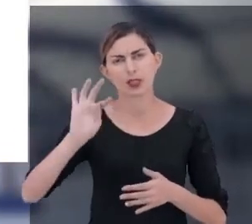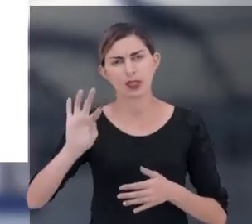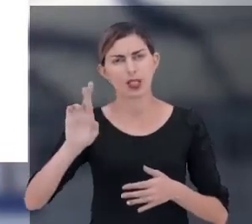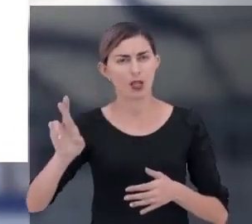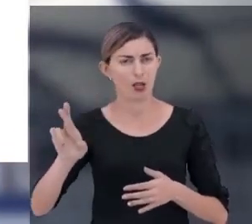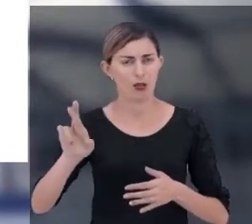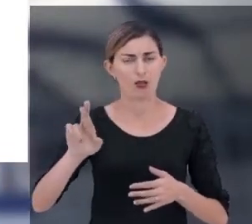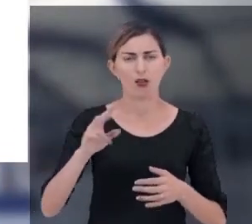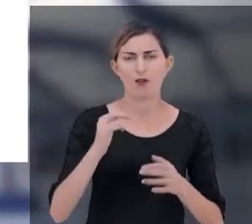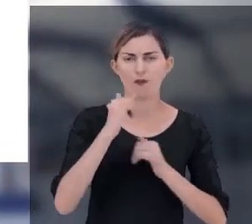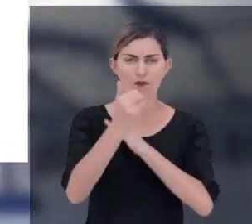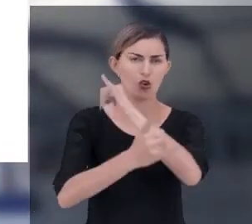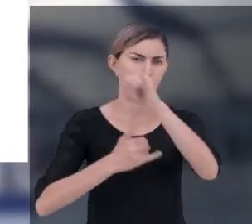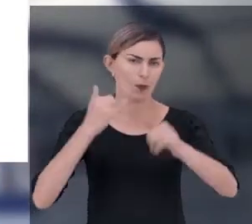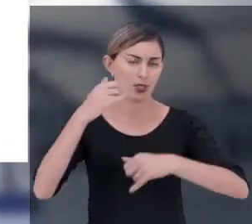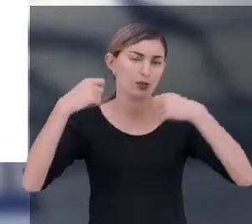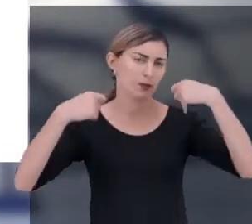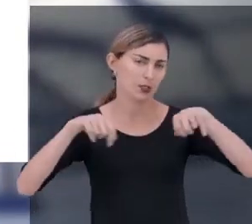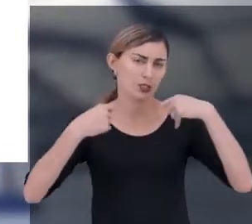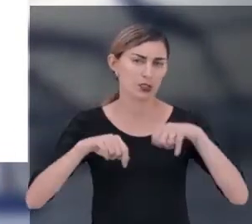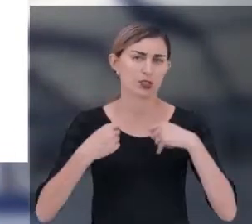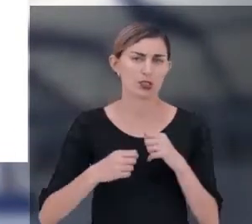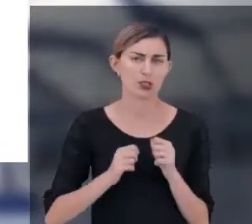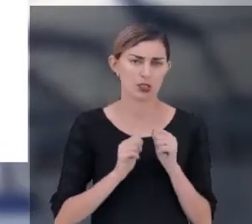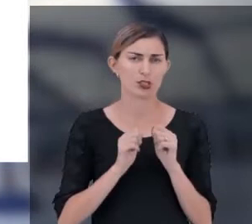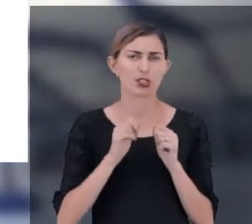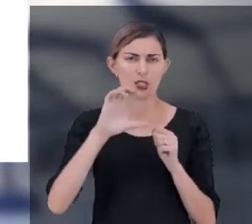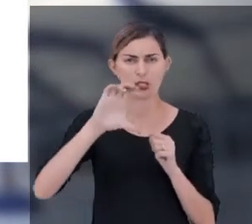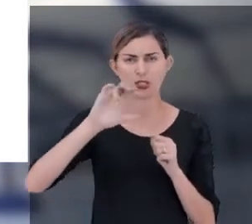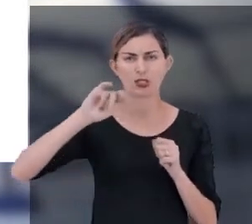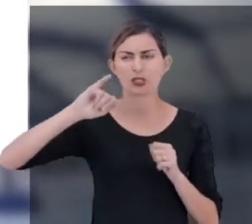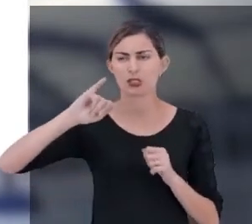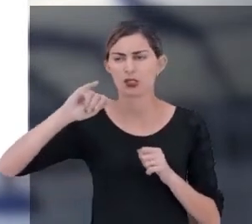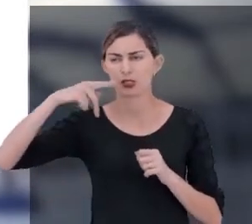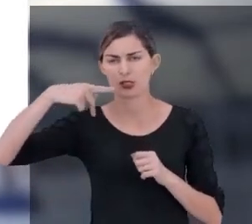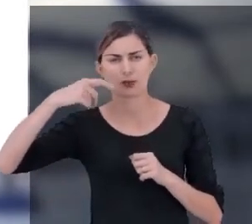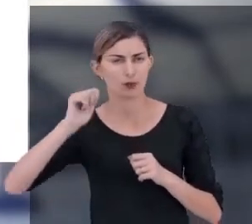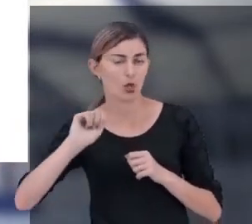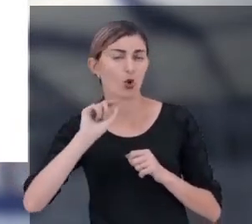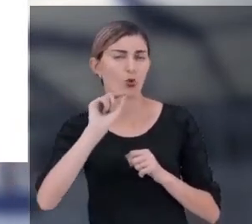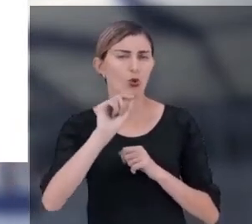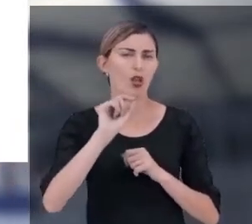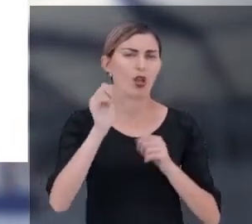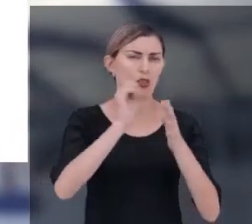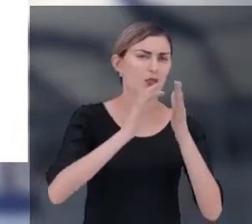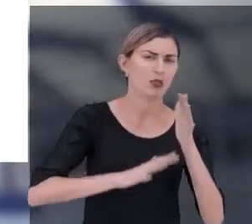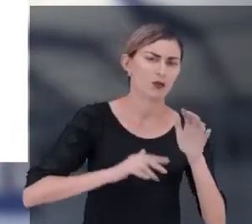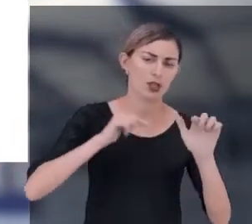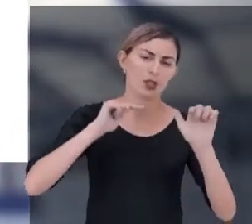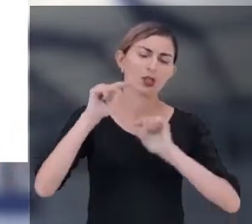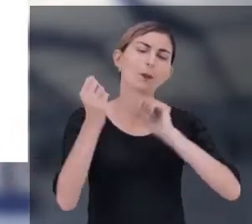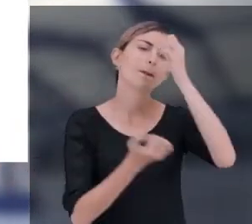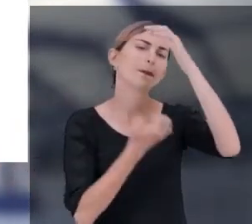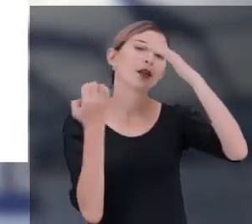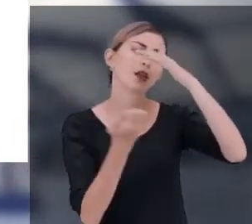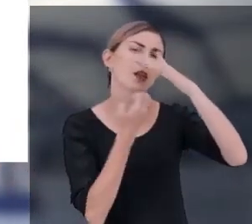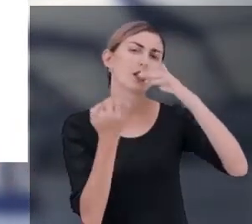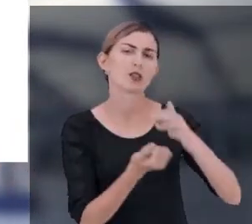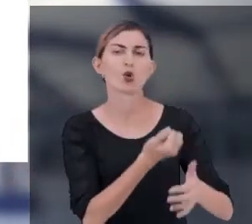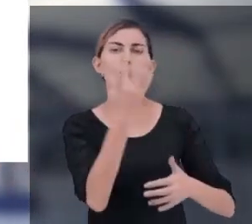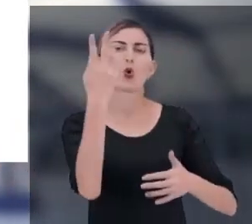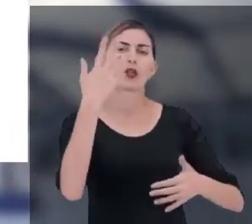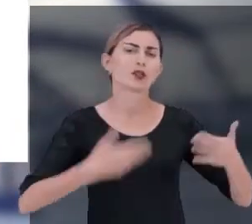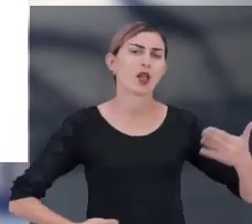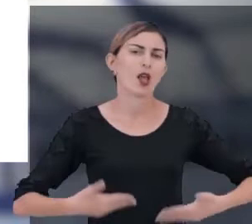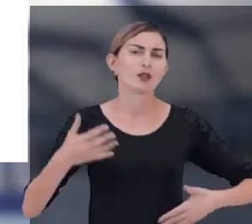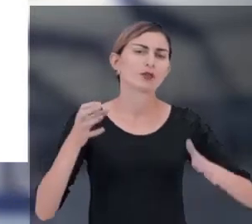As informações necessárias para se dimensionar uma SIPA são a atividade da empresa, a